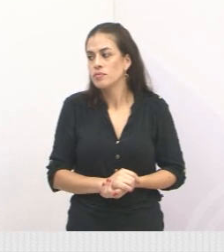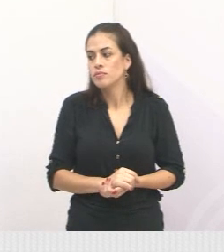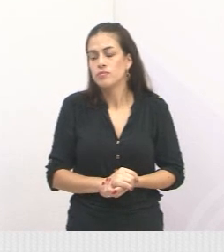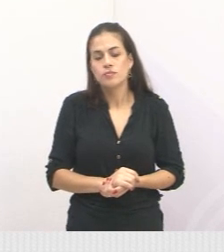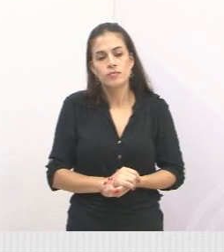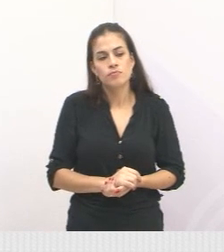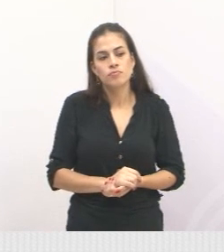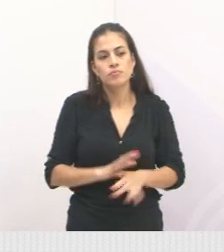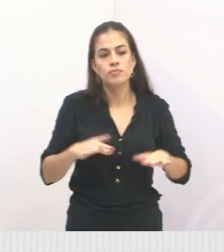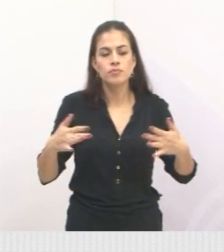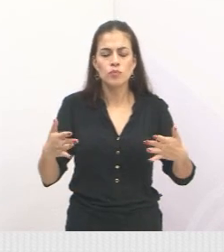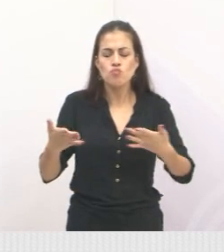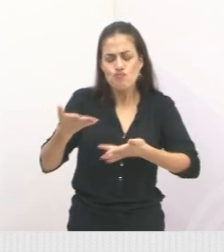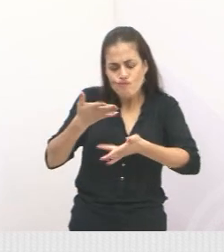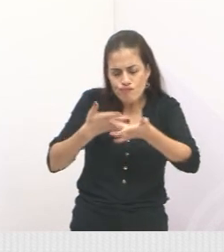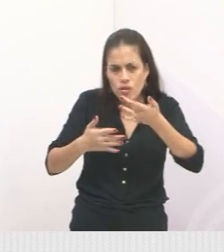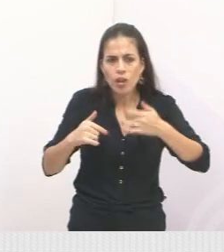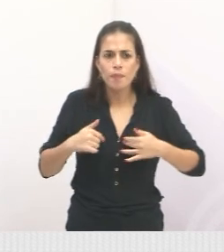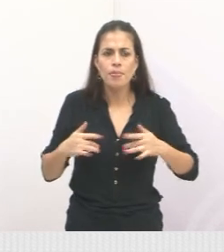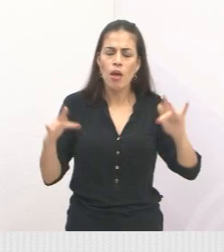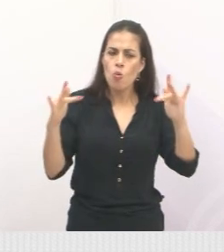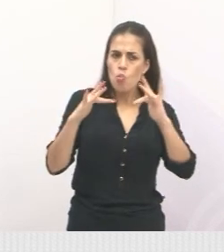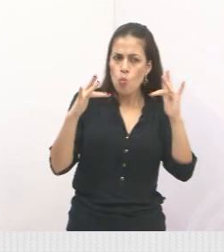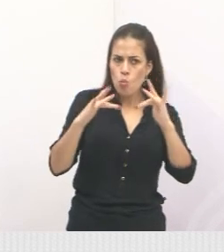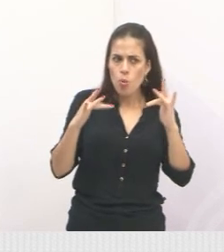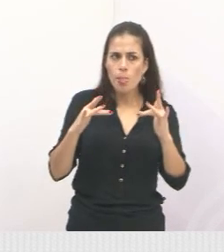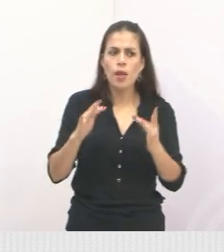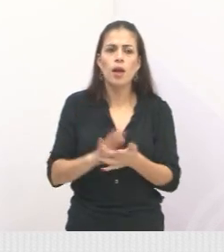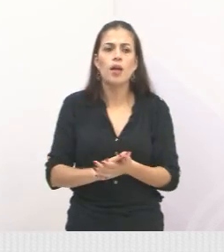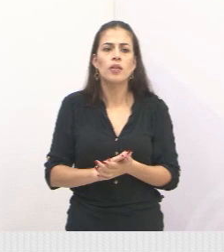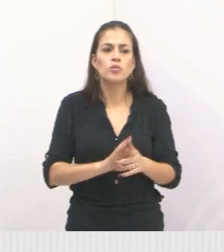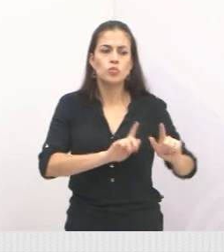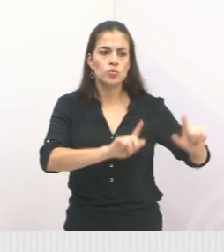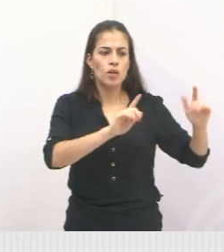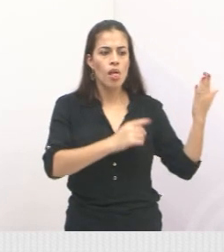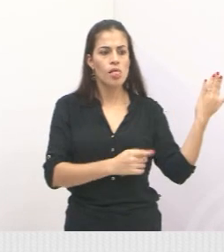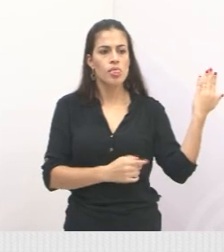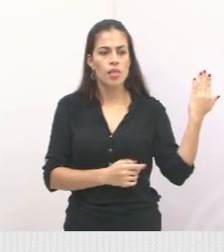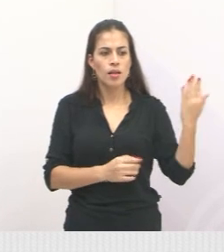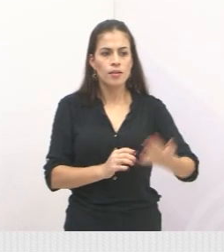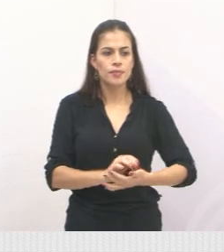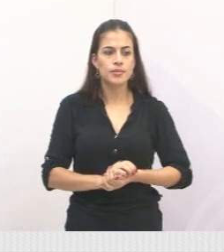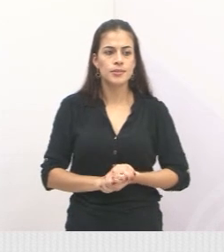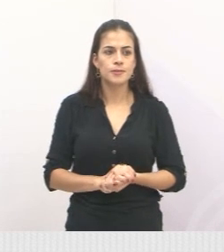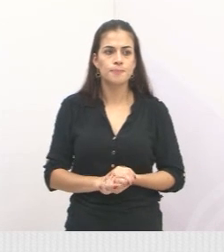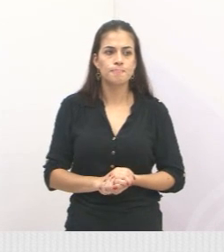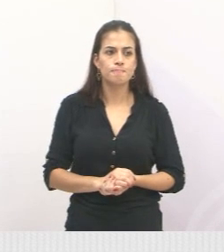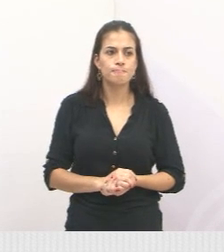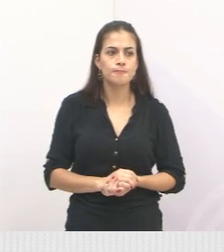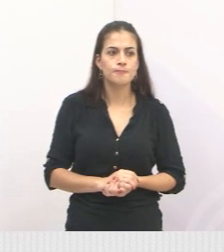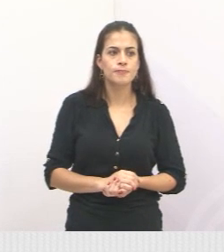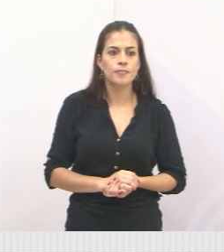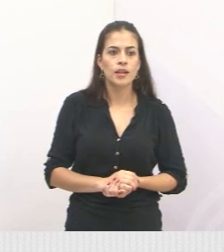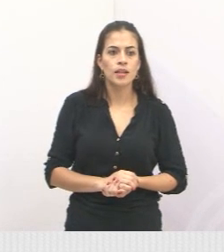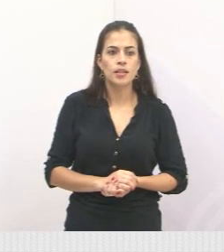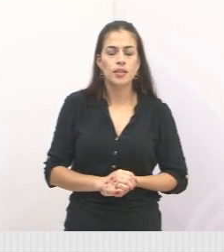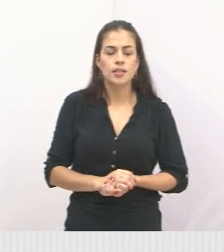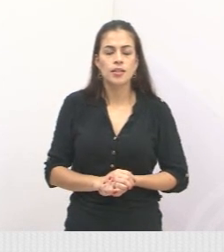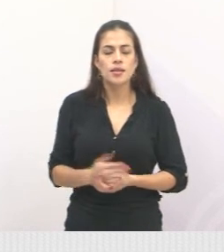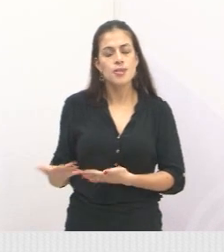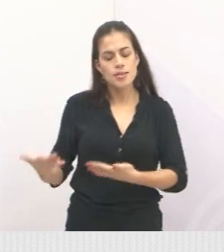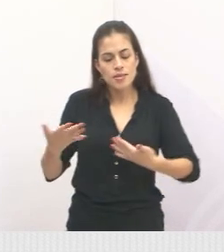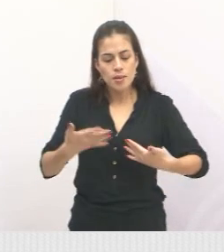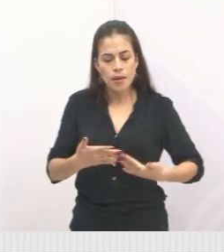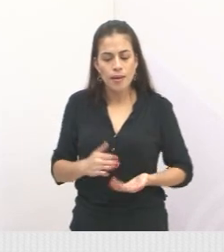Conte com esse vereador, aparece o nosso contato aí no televisor, no tablet e smartphone. Estamos aqui